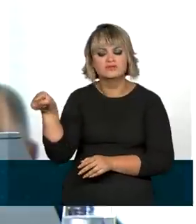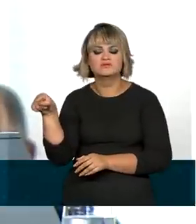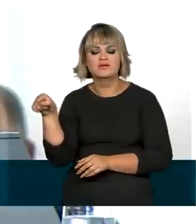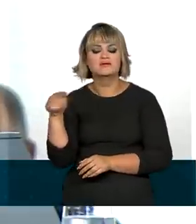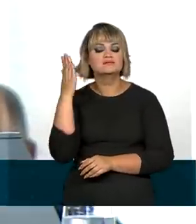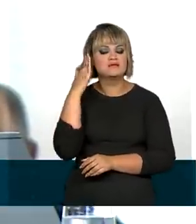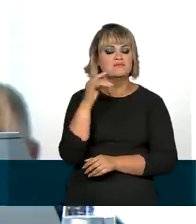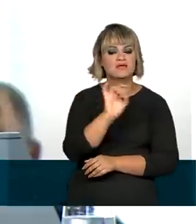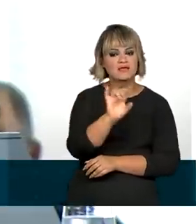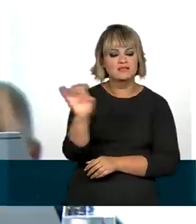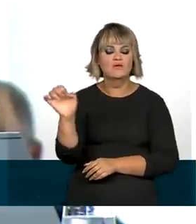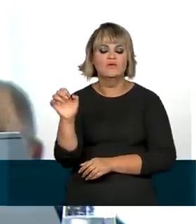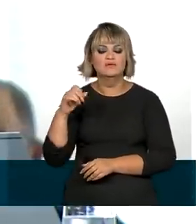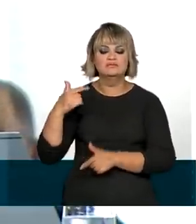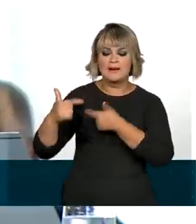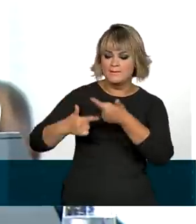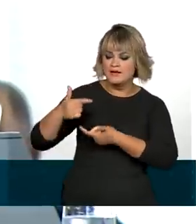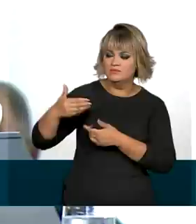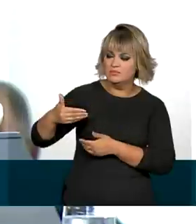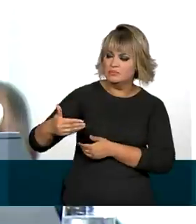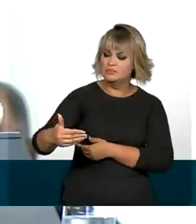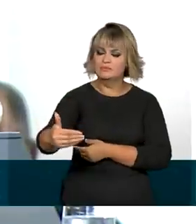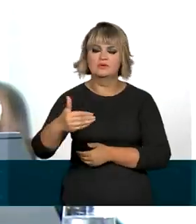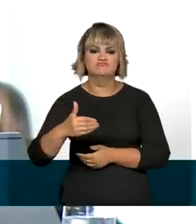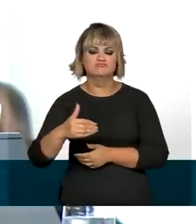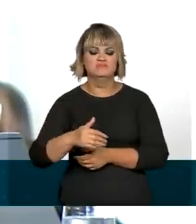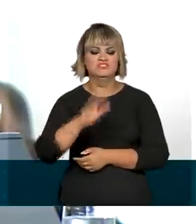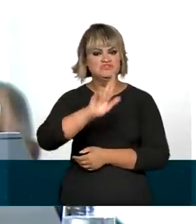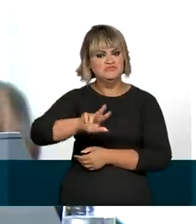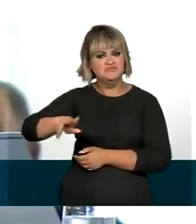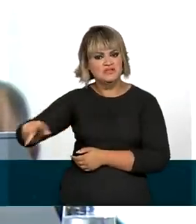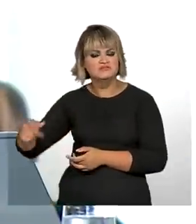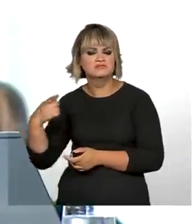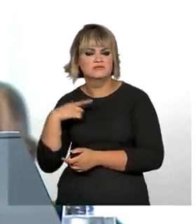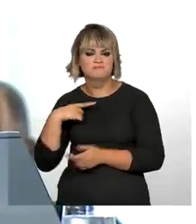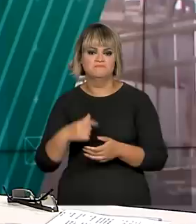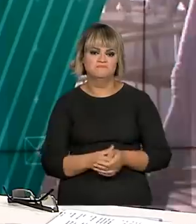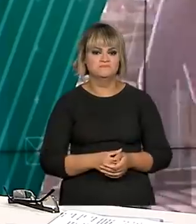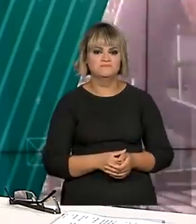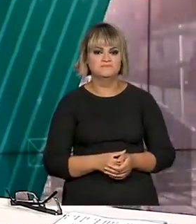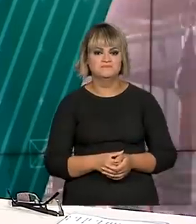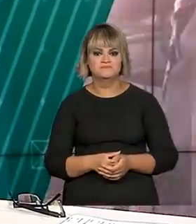baseado na longa, rica e diversificada carreira militar de cada um.